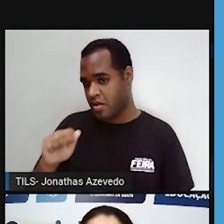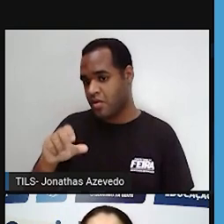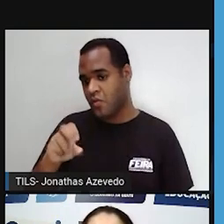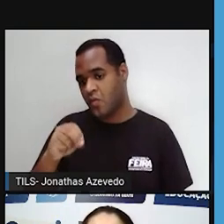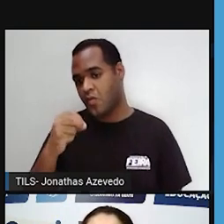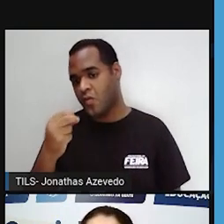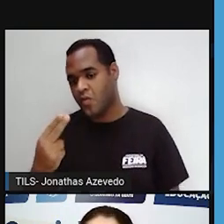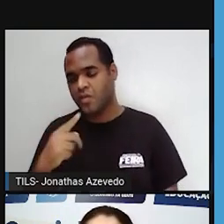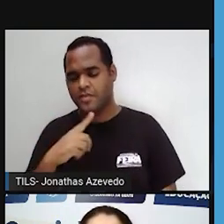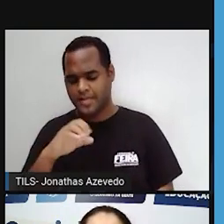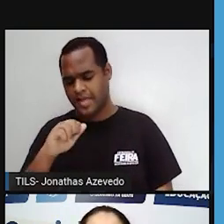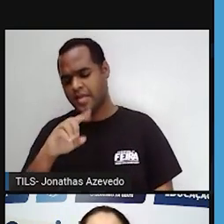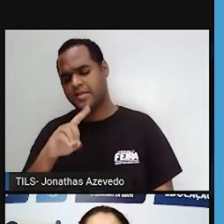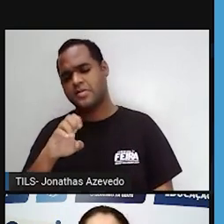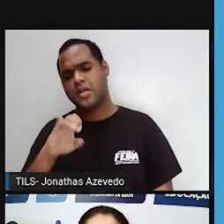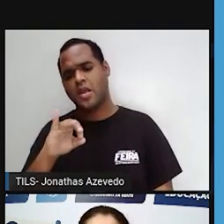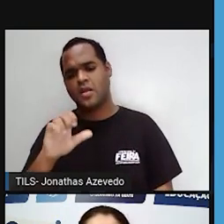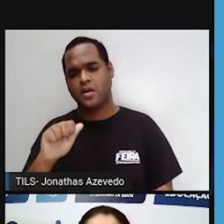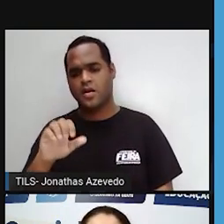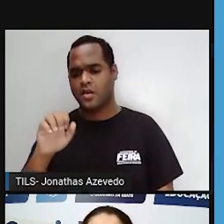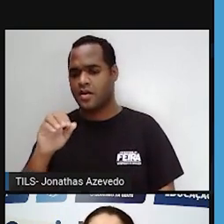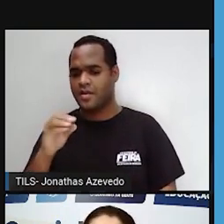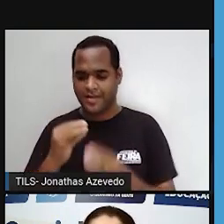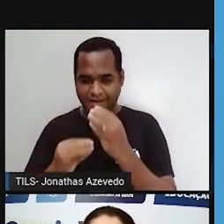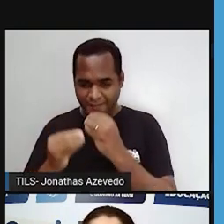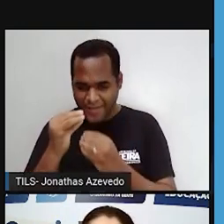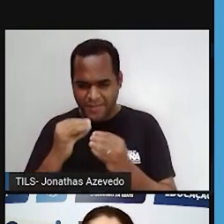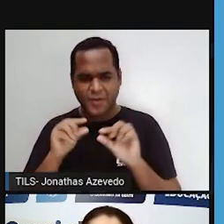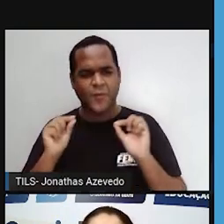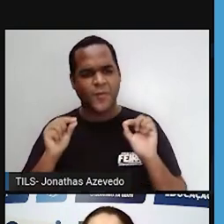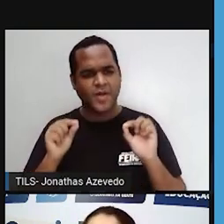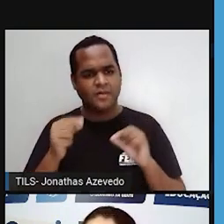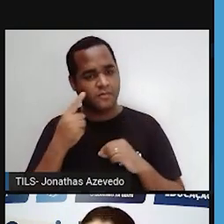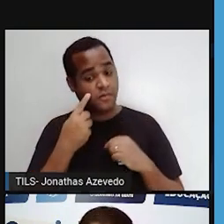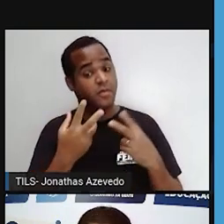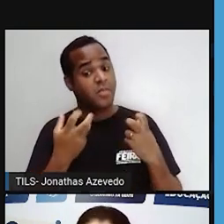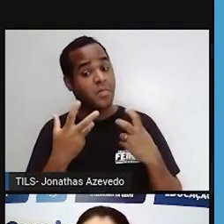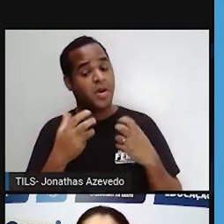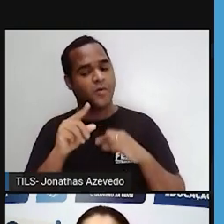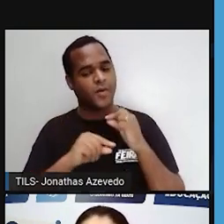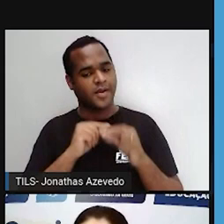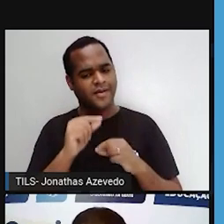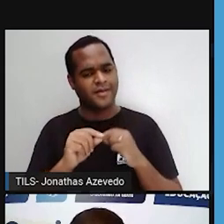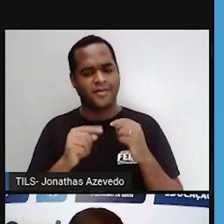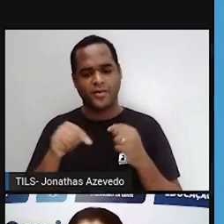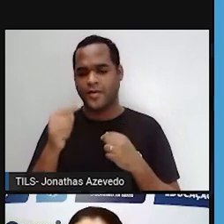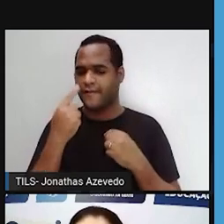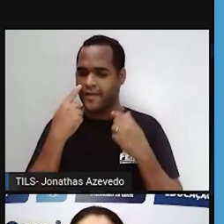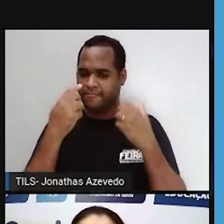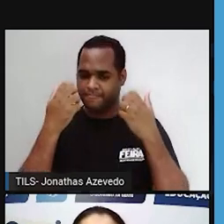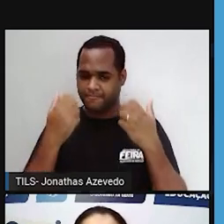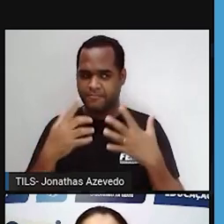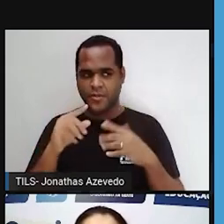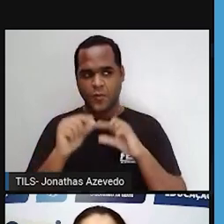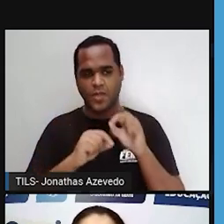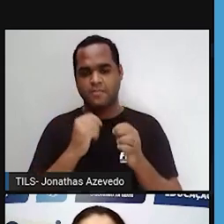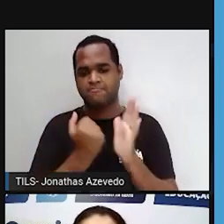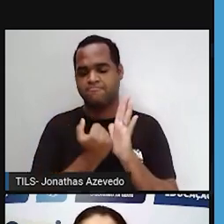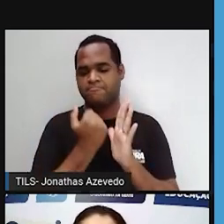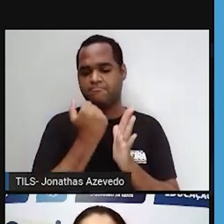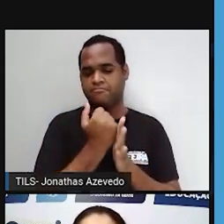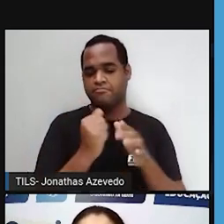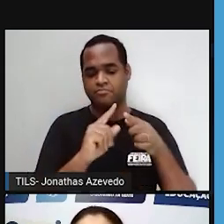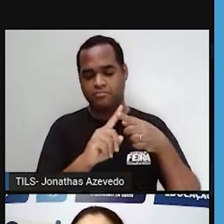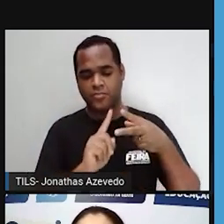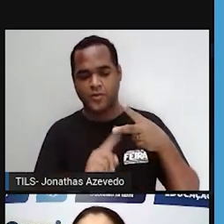alimentar. E vamos entender um pouquinho mais sobre isso agora. Eu sei que vocês já devem ter visto, mas vamos lá rever um pouquinho mais sobre esses dois